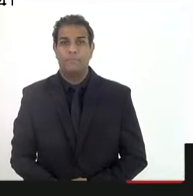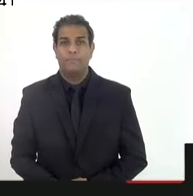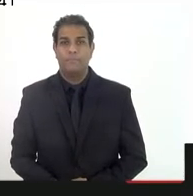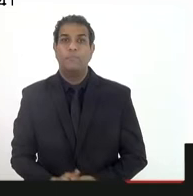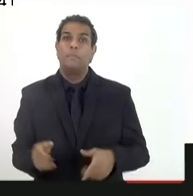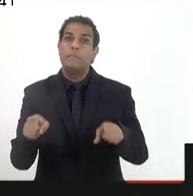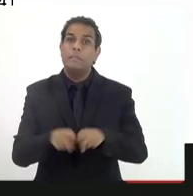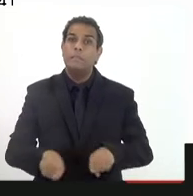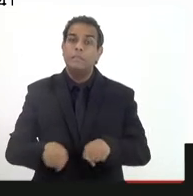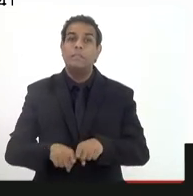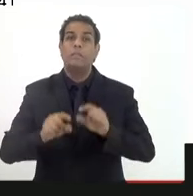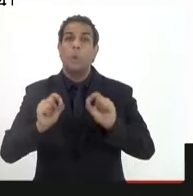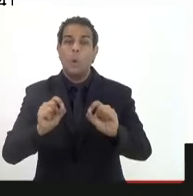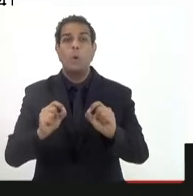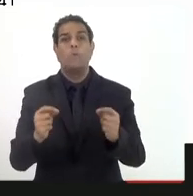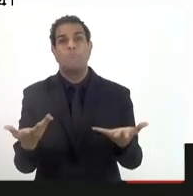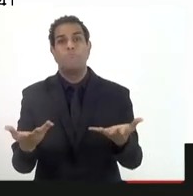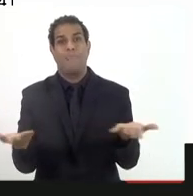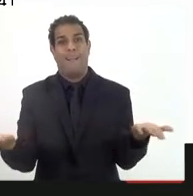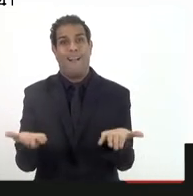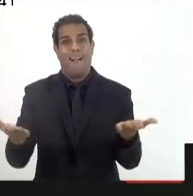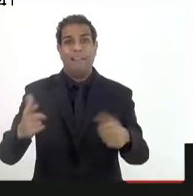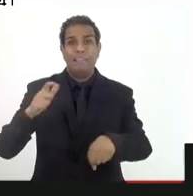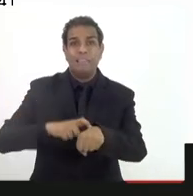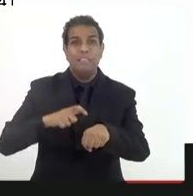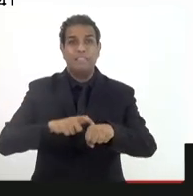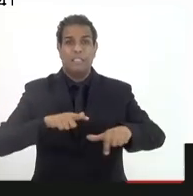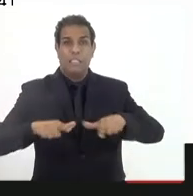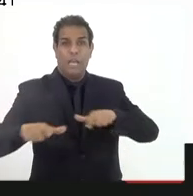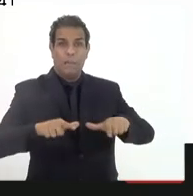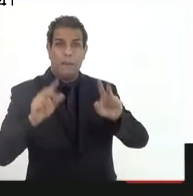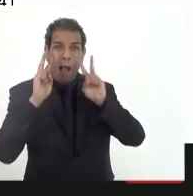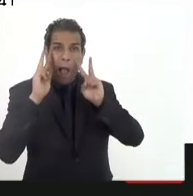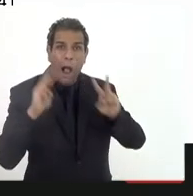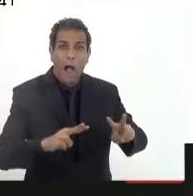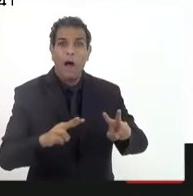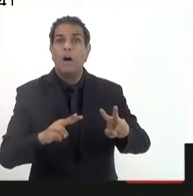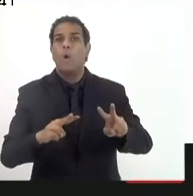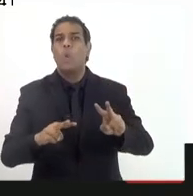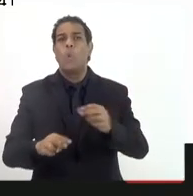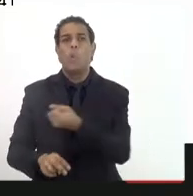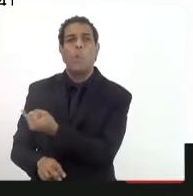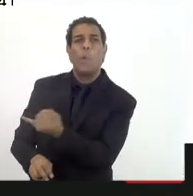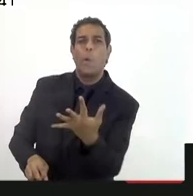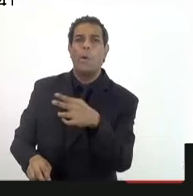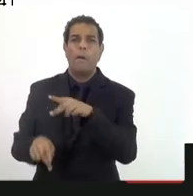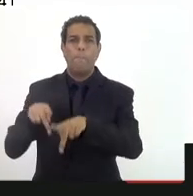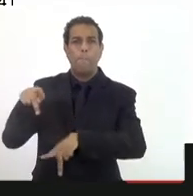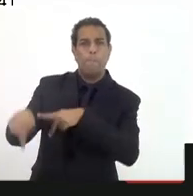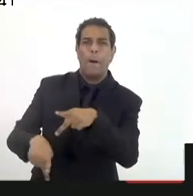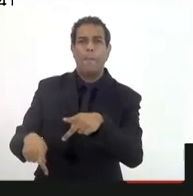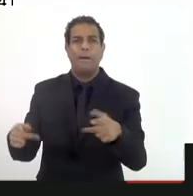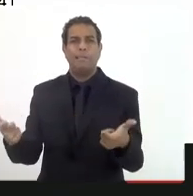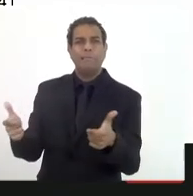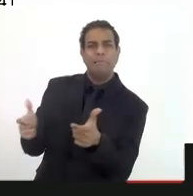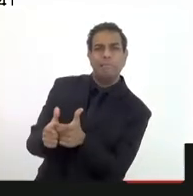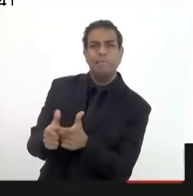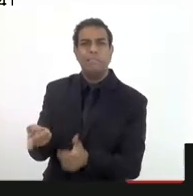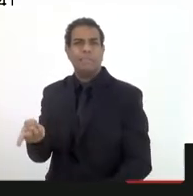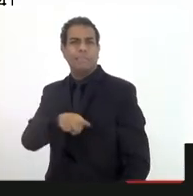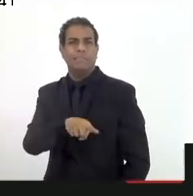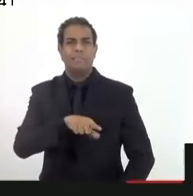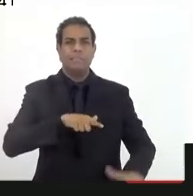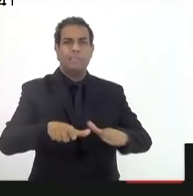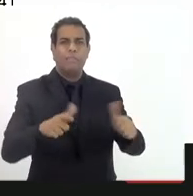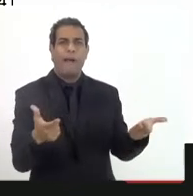Também a gente tem, quer dizer, uma situação de emprego, com relação ao total da população, bastante ruim, e o nosso maior problema,